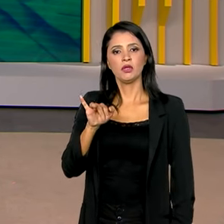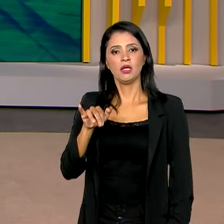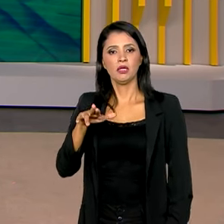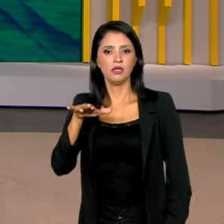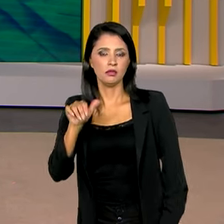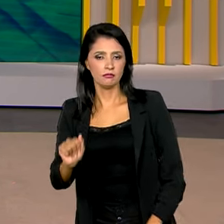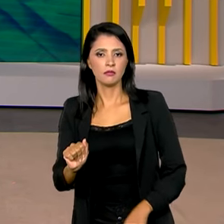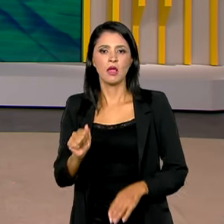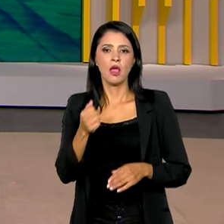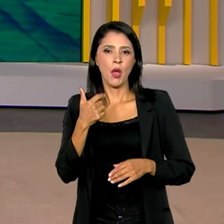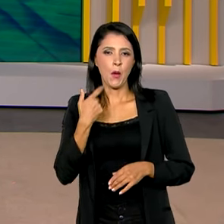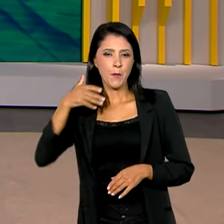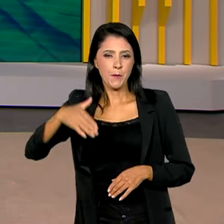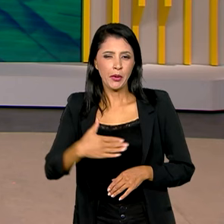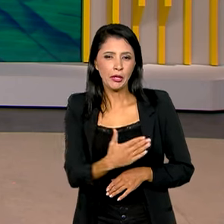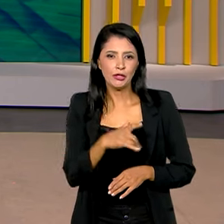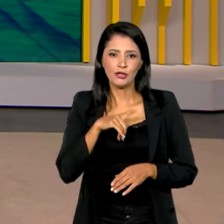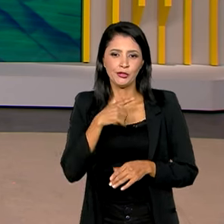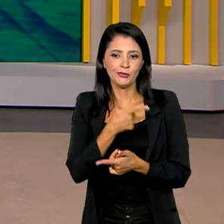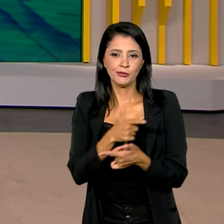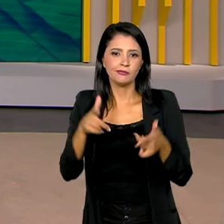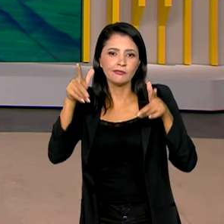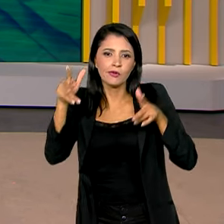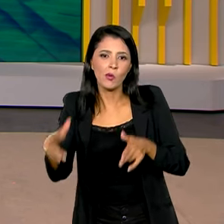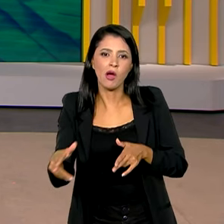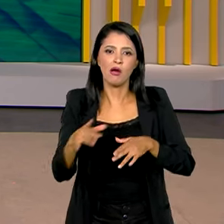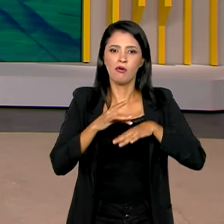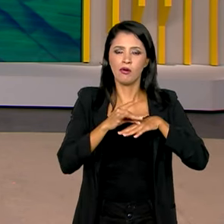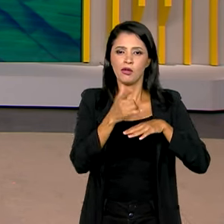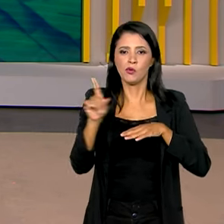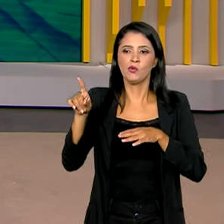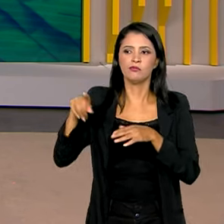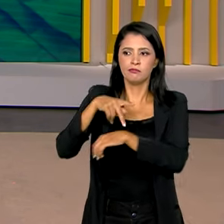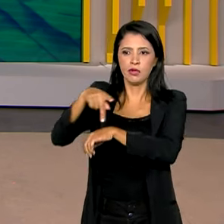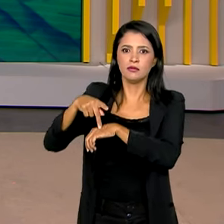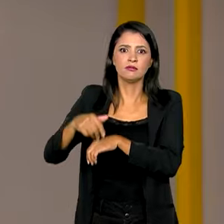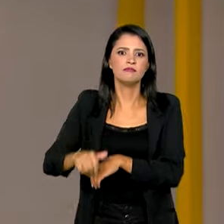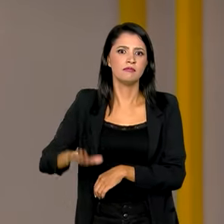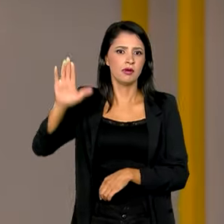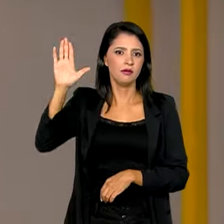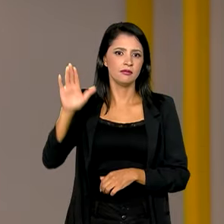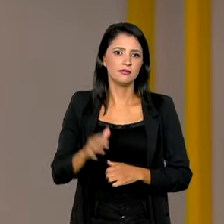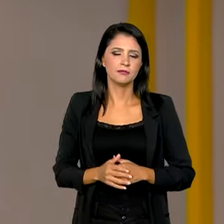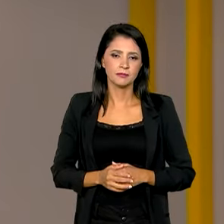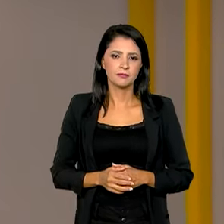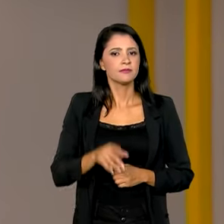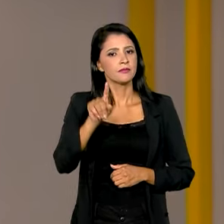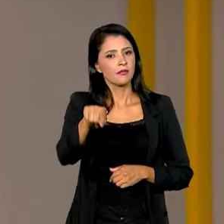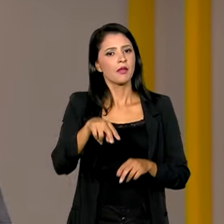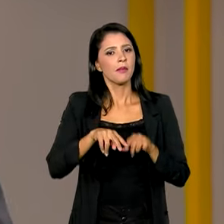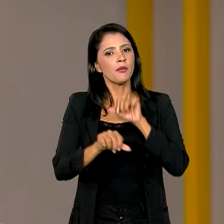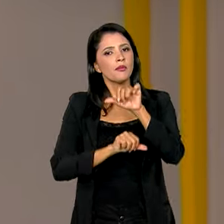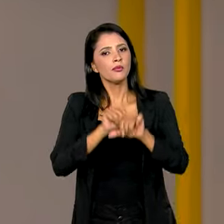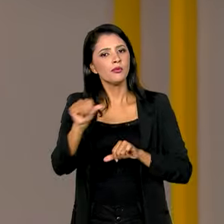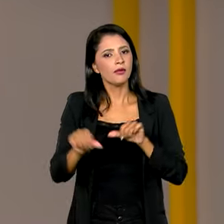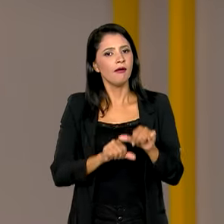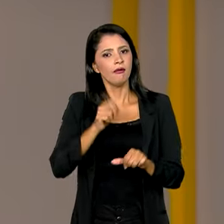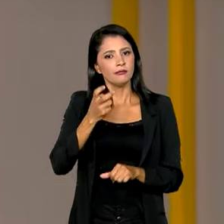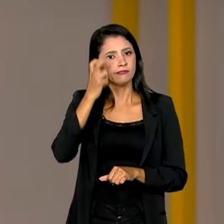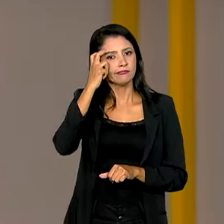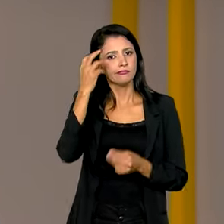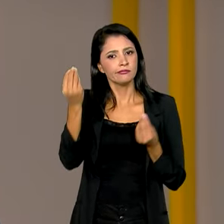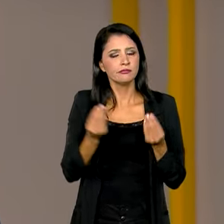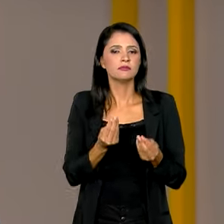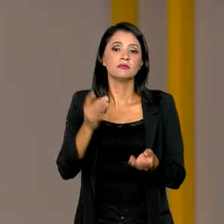aparecem na mesa do brasileiro na mesma quantidade do que em outros países. É justamente para mudar essa realidade